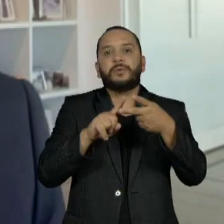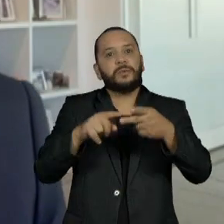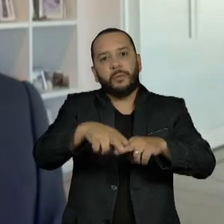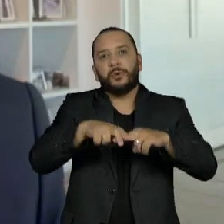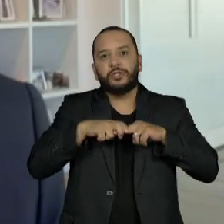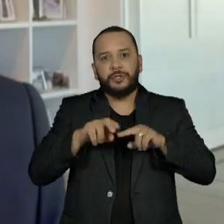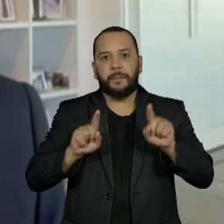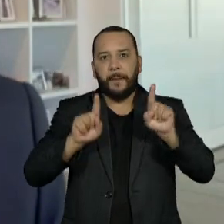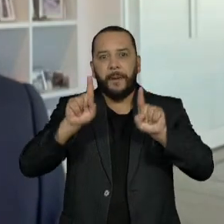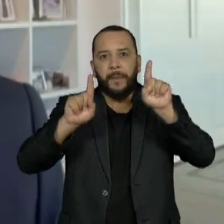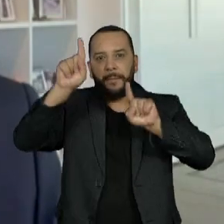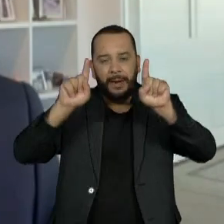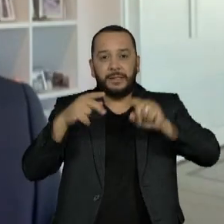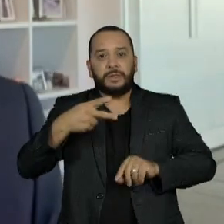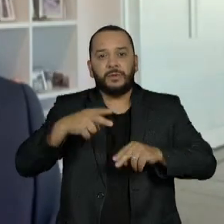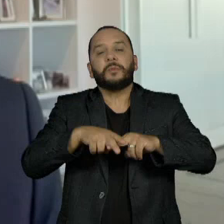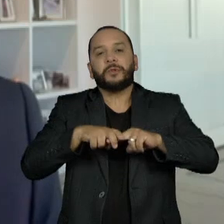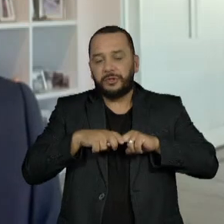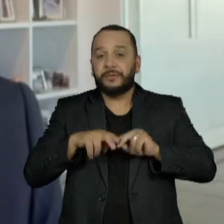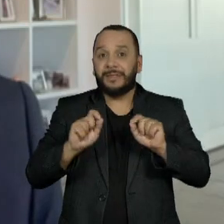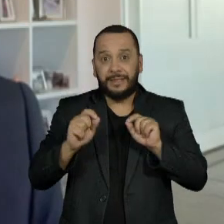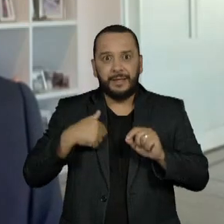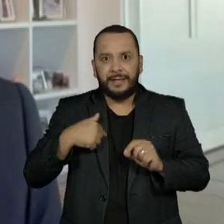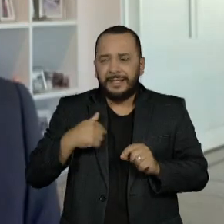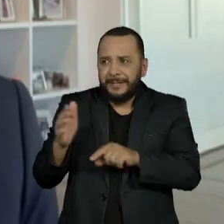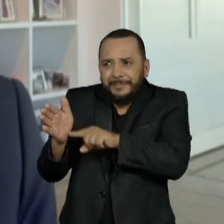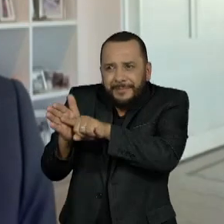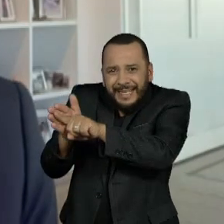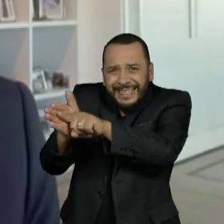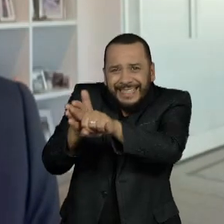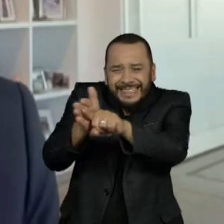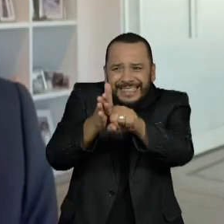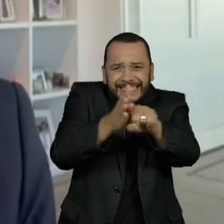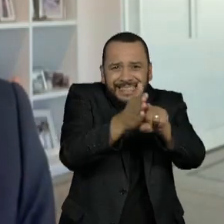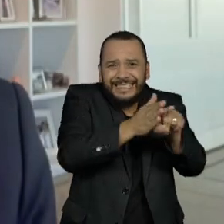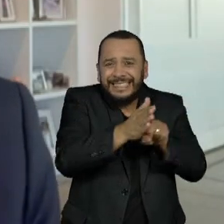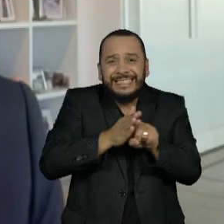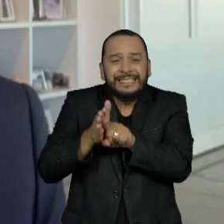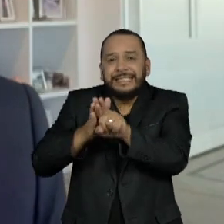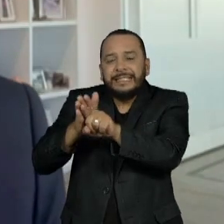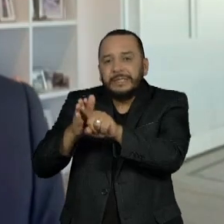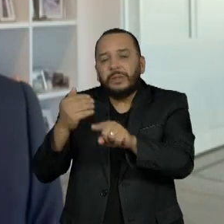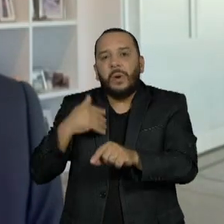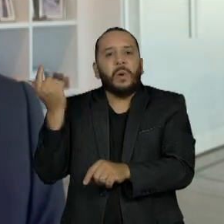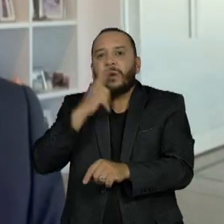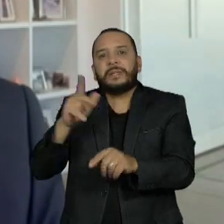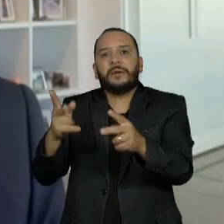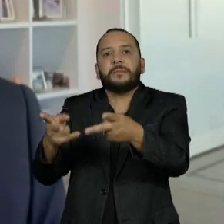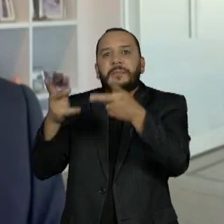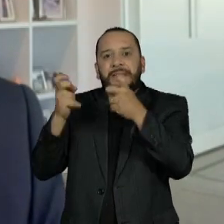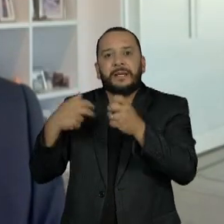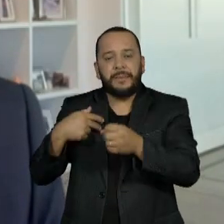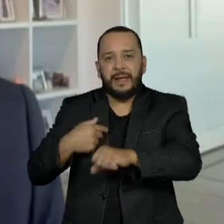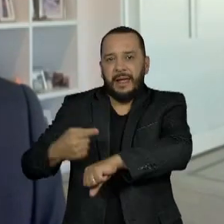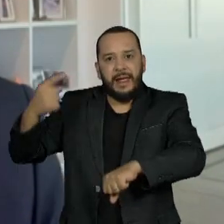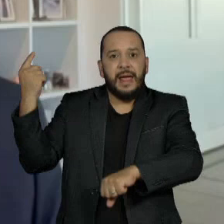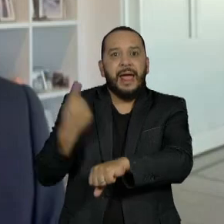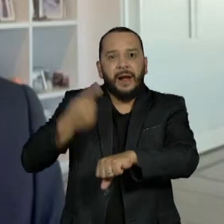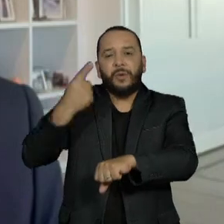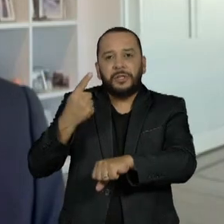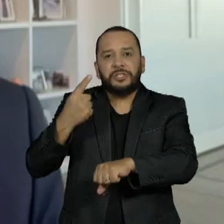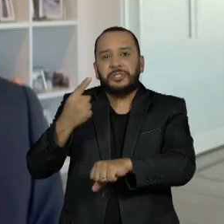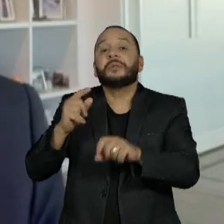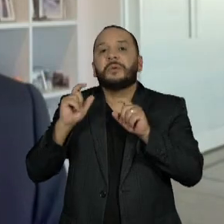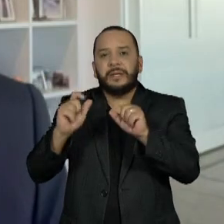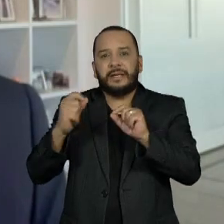o fato é que nenhuma pesquisa conseguiu captar o que seria a abstenção recorde do primeiro turno, e muito